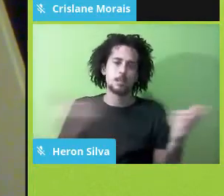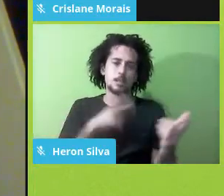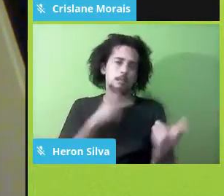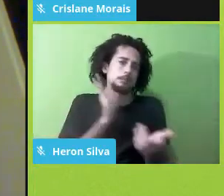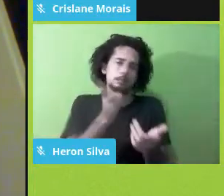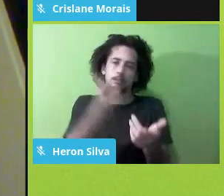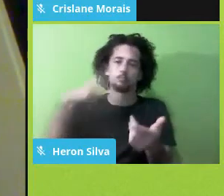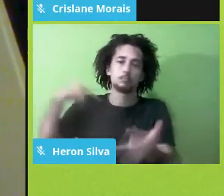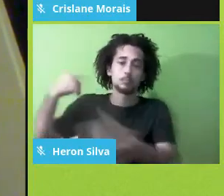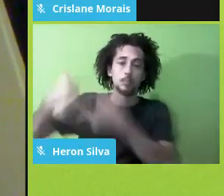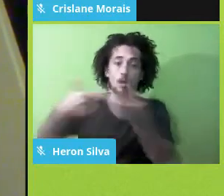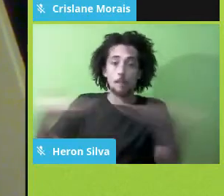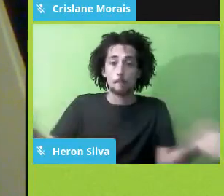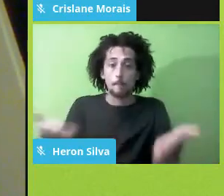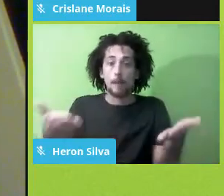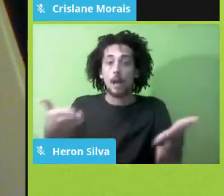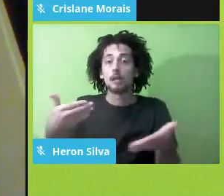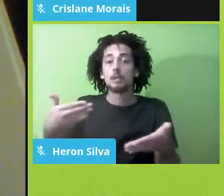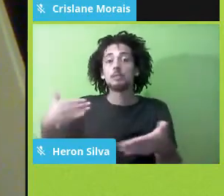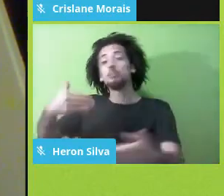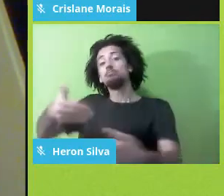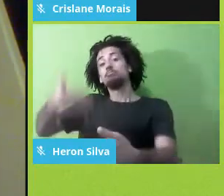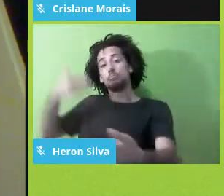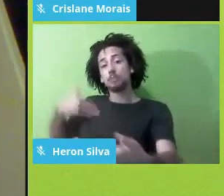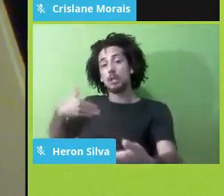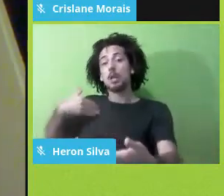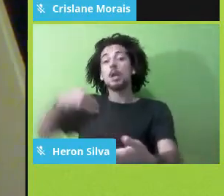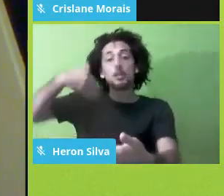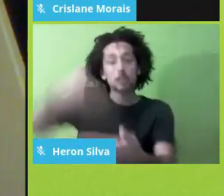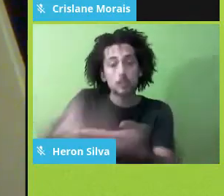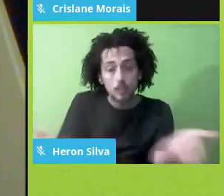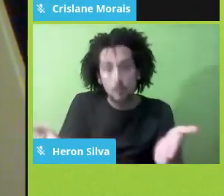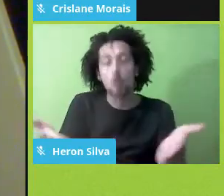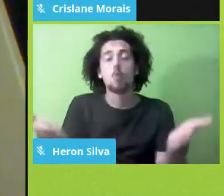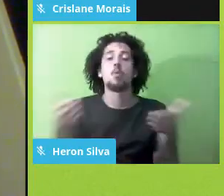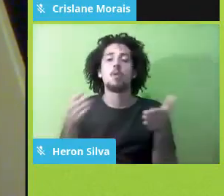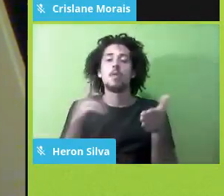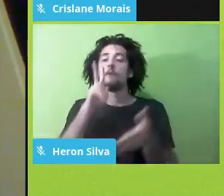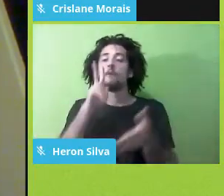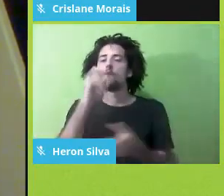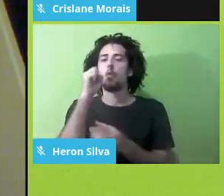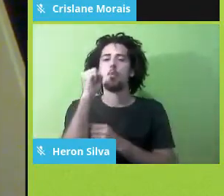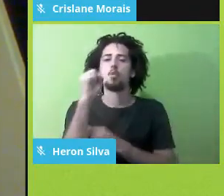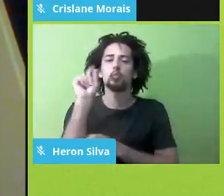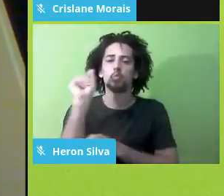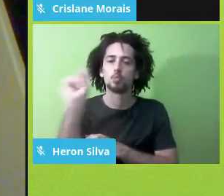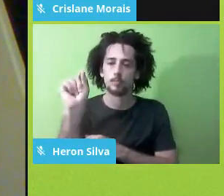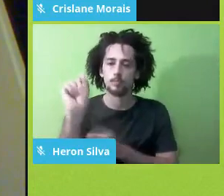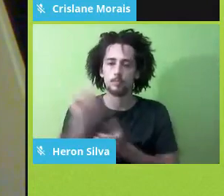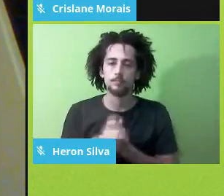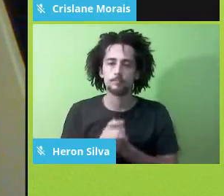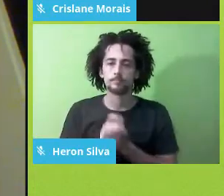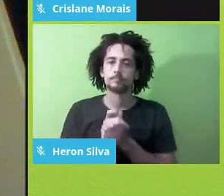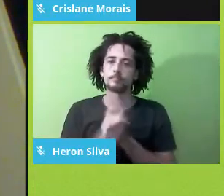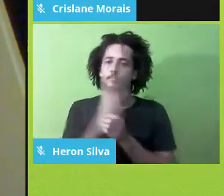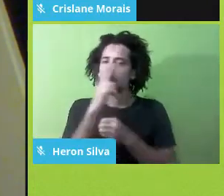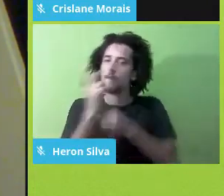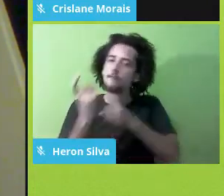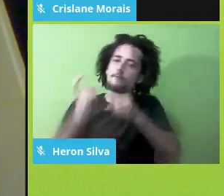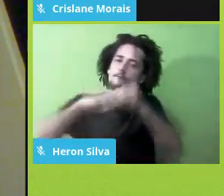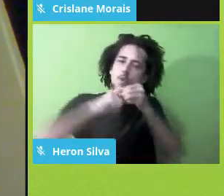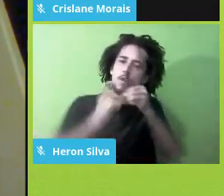da atualidade, ele tem muito forte a questão de voltar às origens,